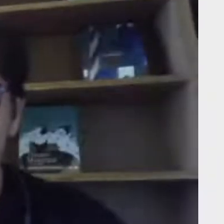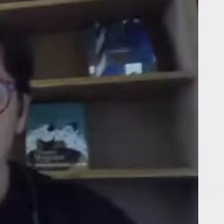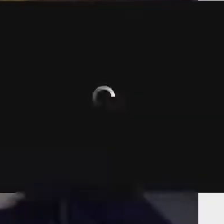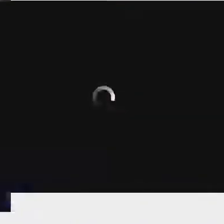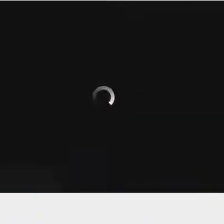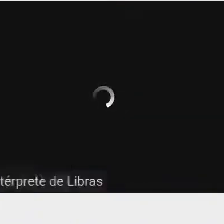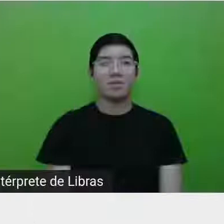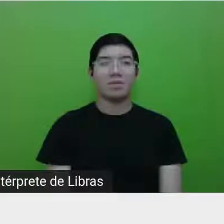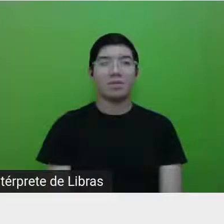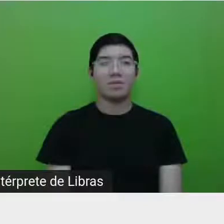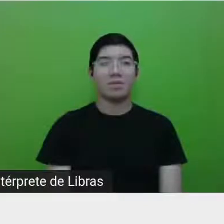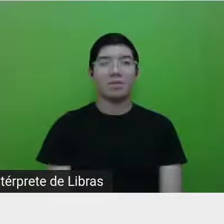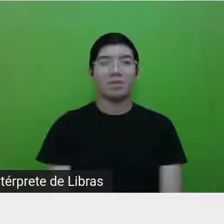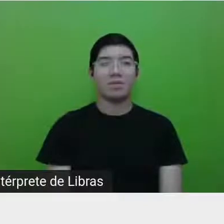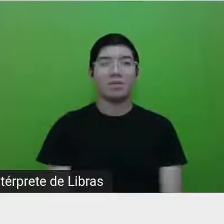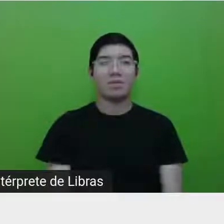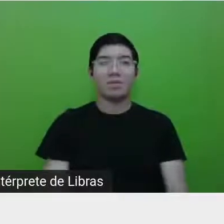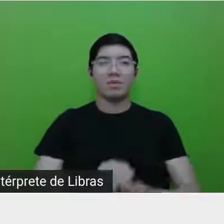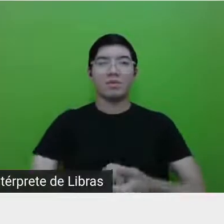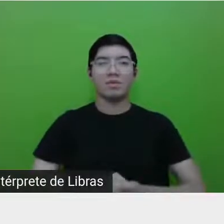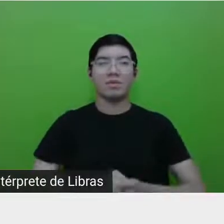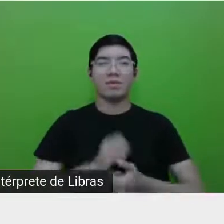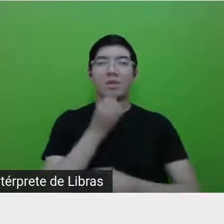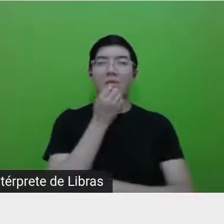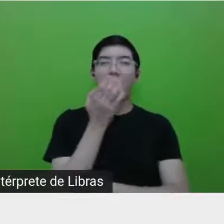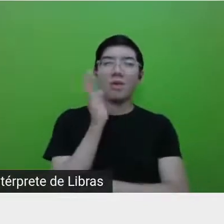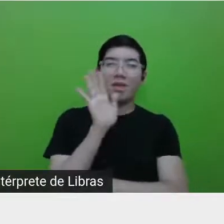Olá, boa tarde, gente.